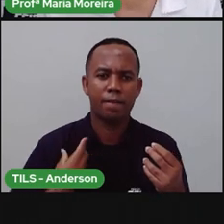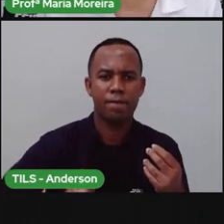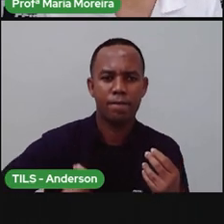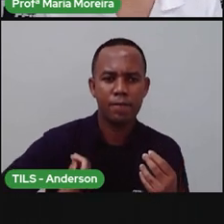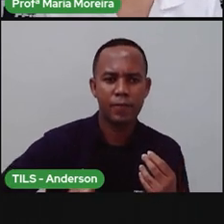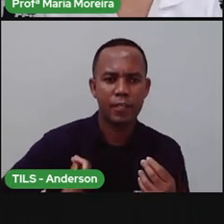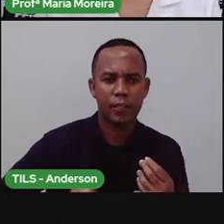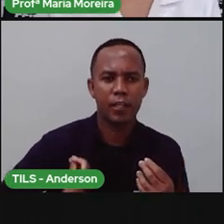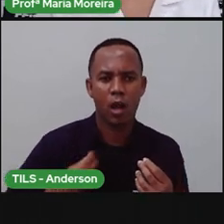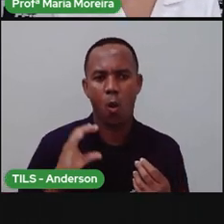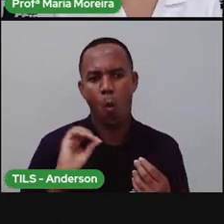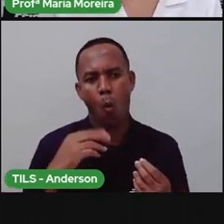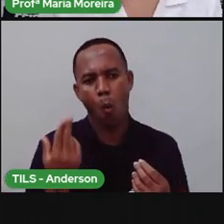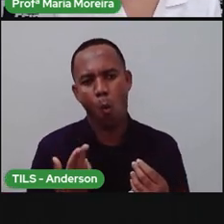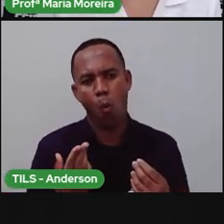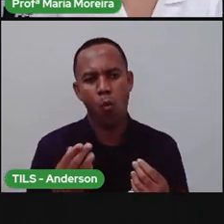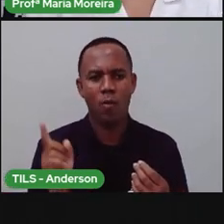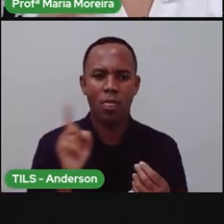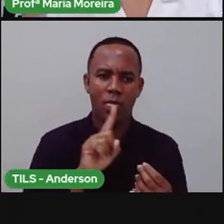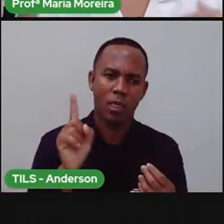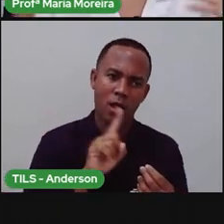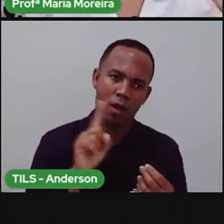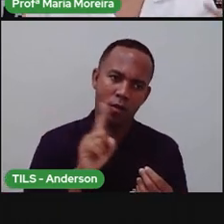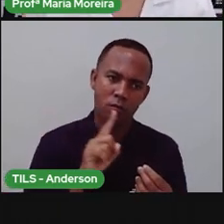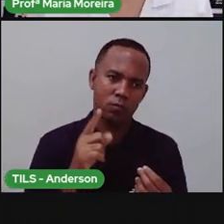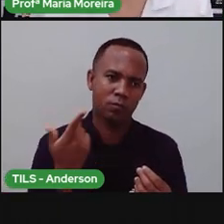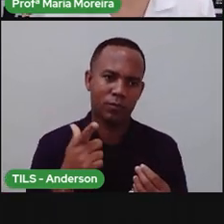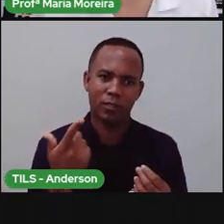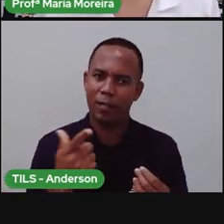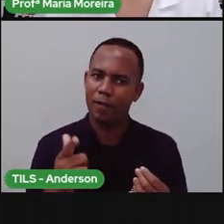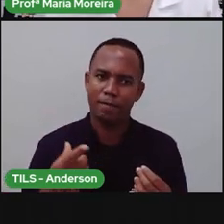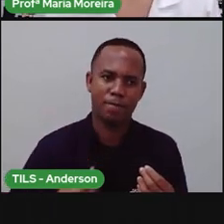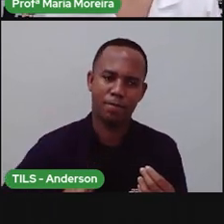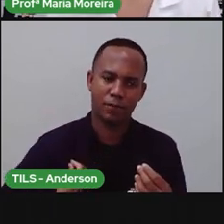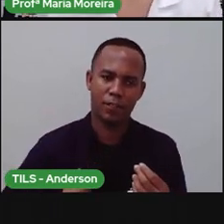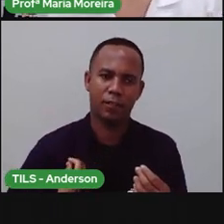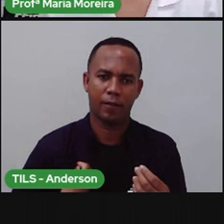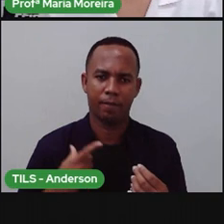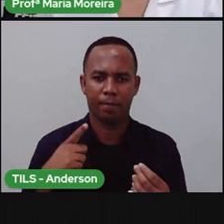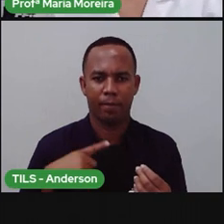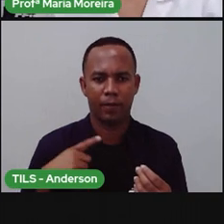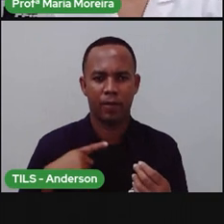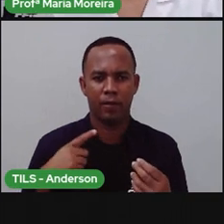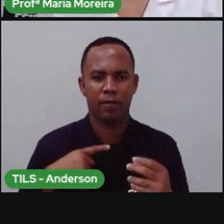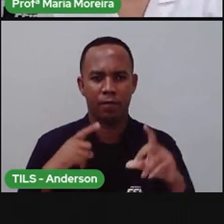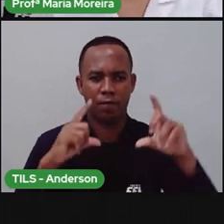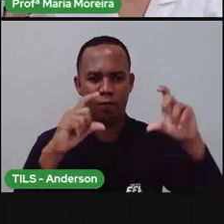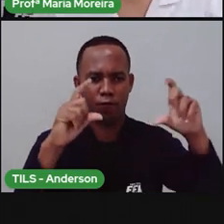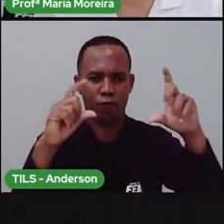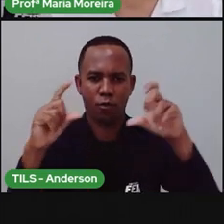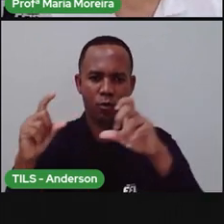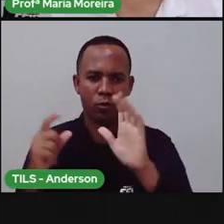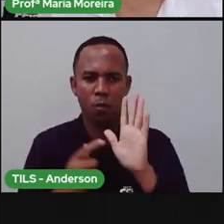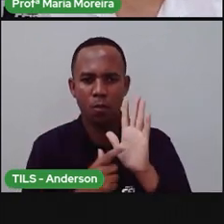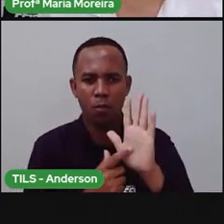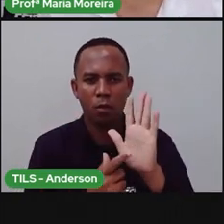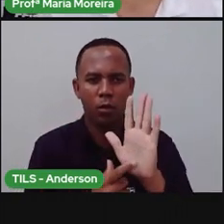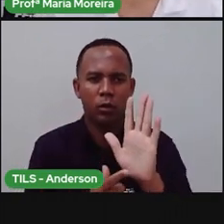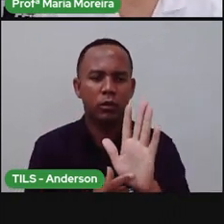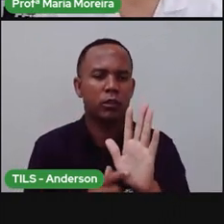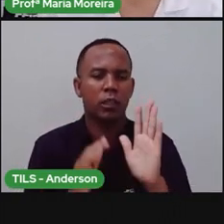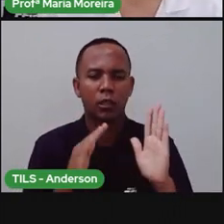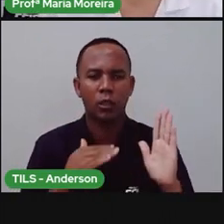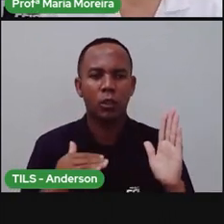não vivos. E aí, ela traz imagens bem bacanas, que, na verdade, exemplifica, mostra, na verdade,